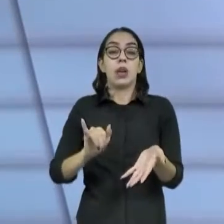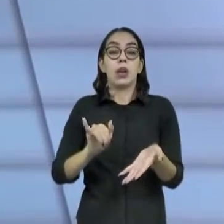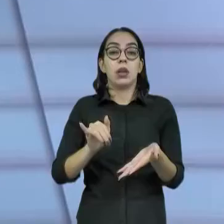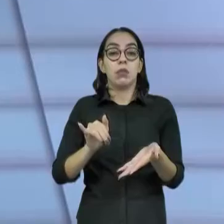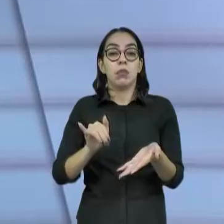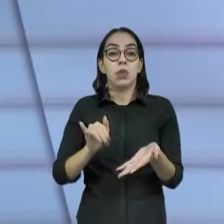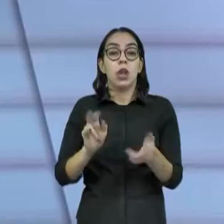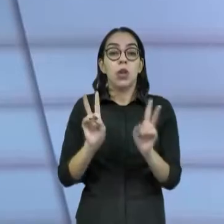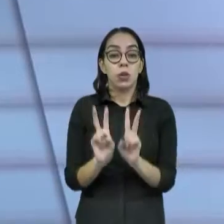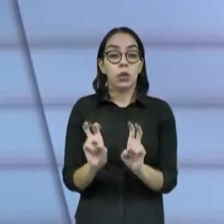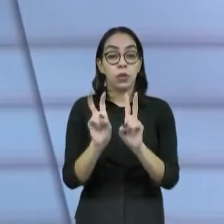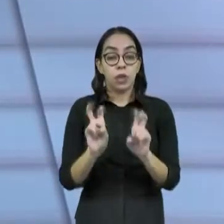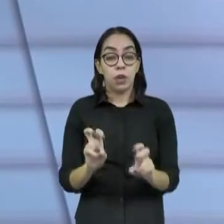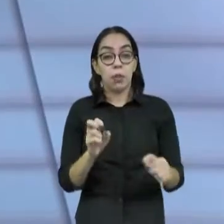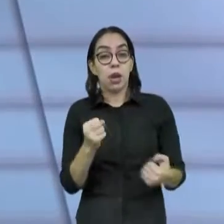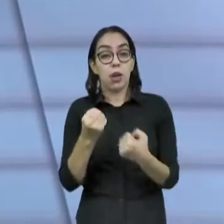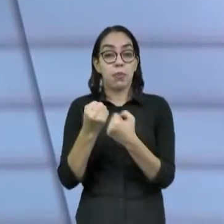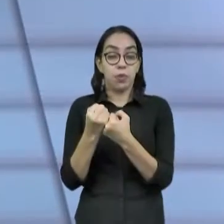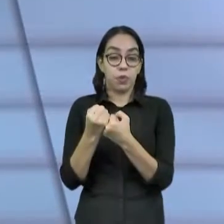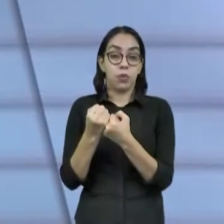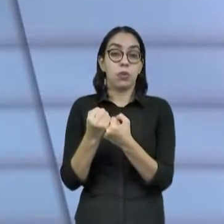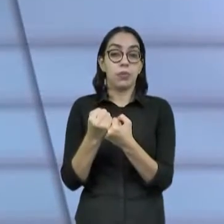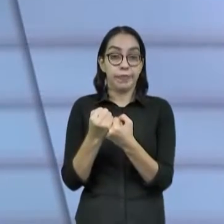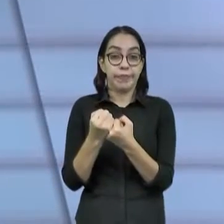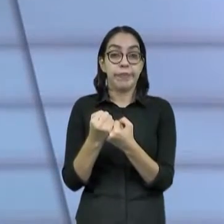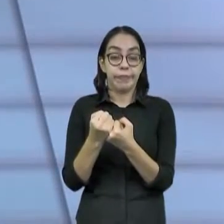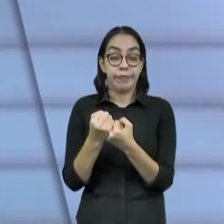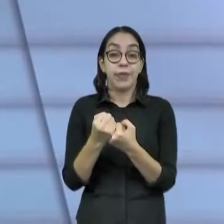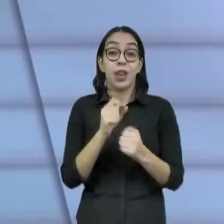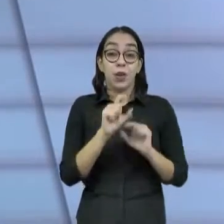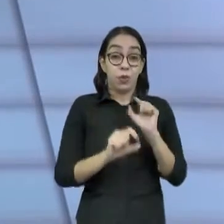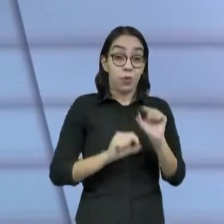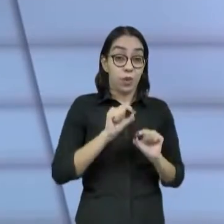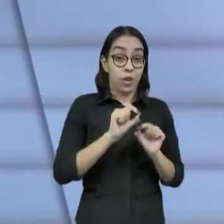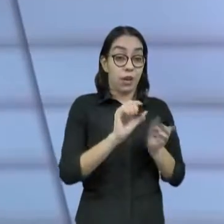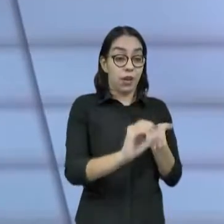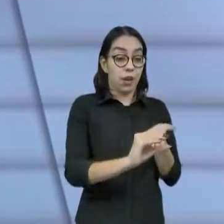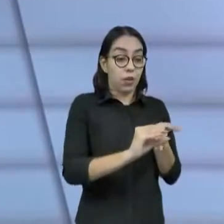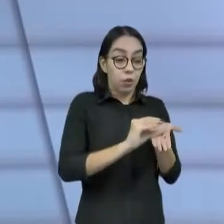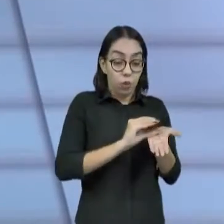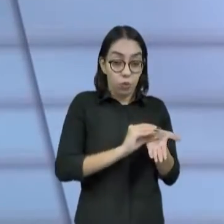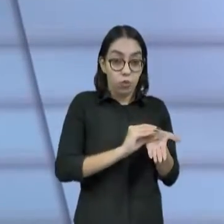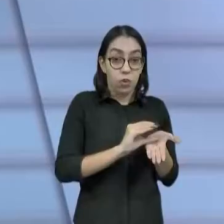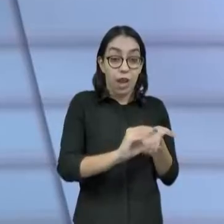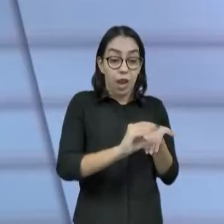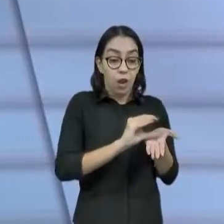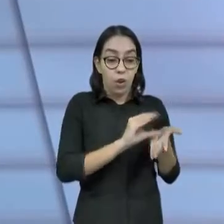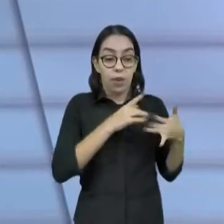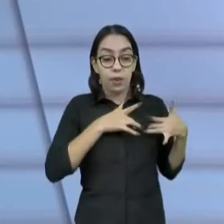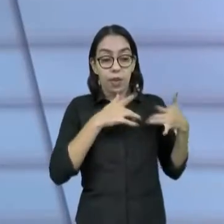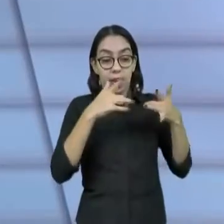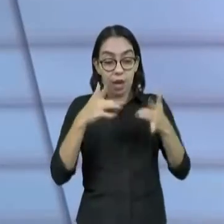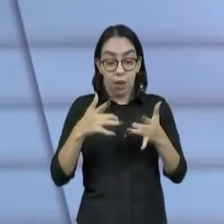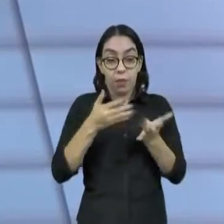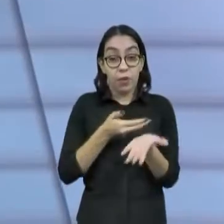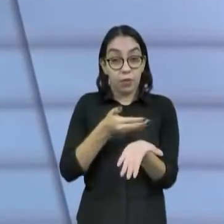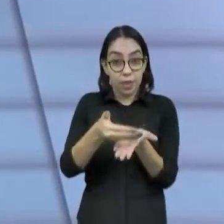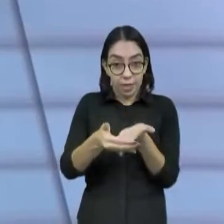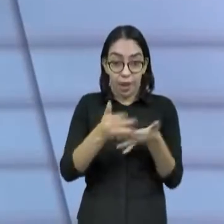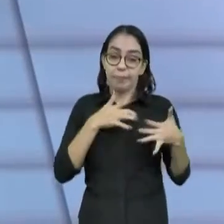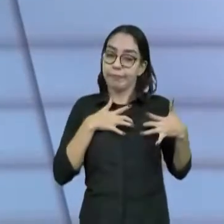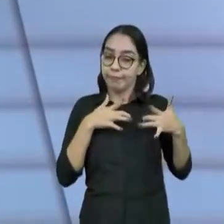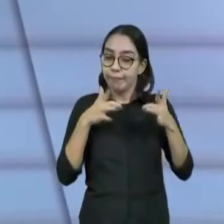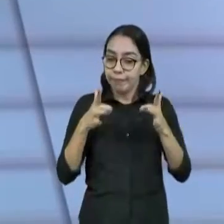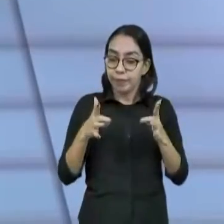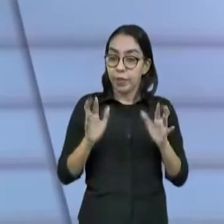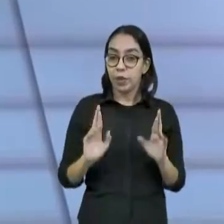em função desse fortalecimento, porque uma coisa é o que a gente captou de capital filantrópico para investir nesse programa. Para começar. Outra coisa